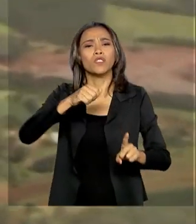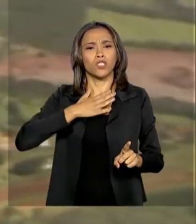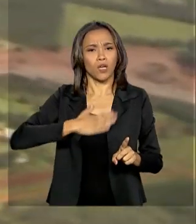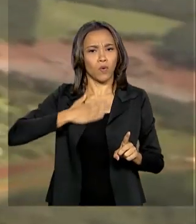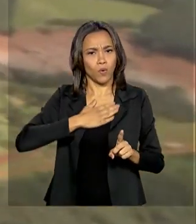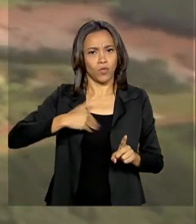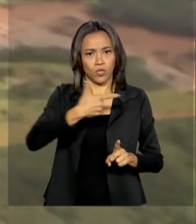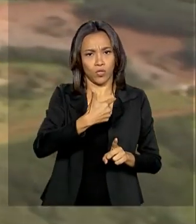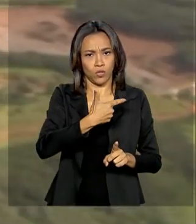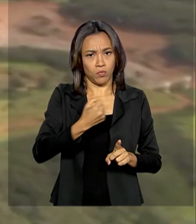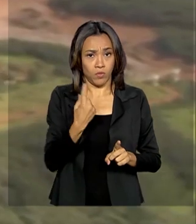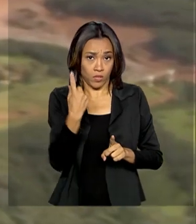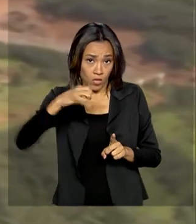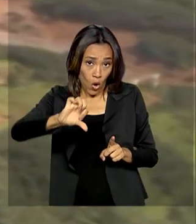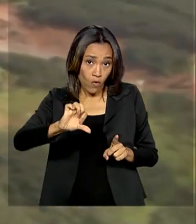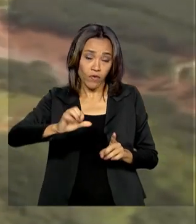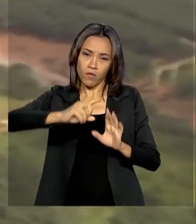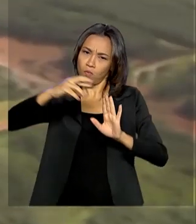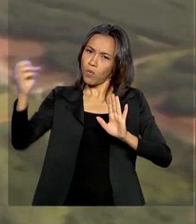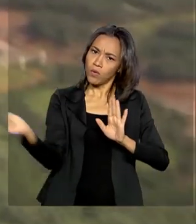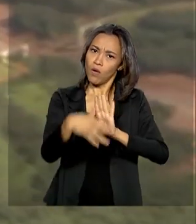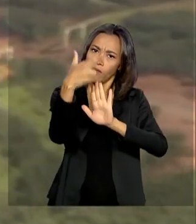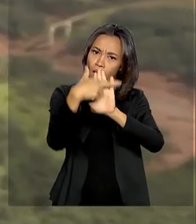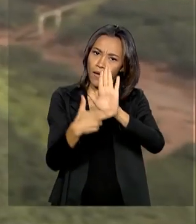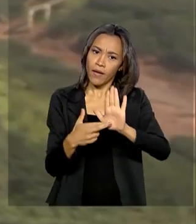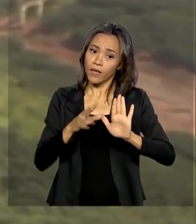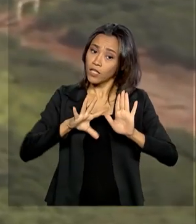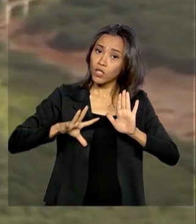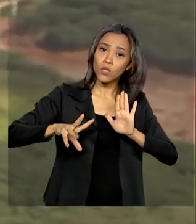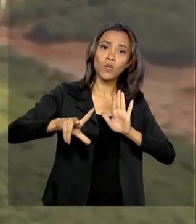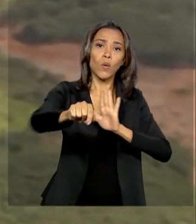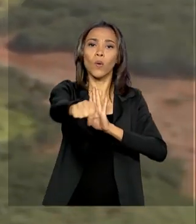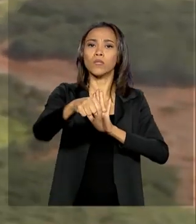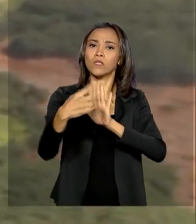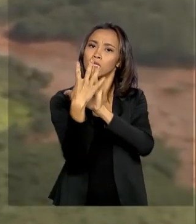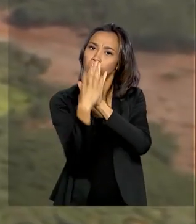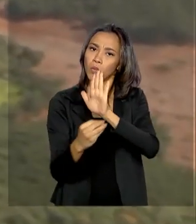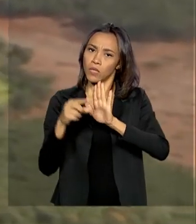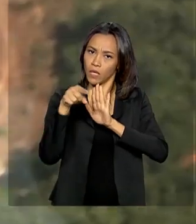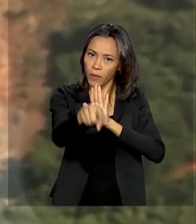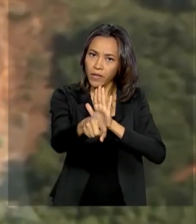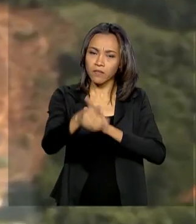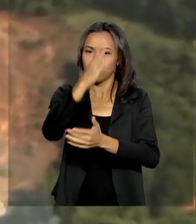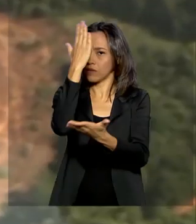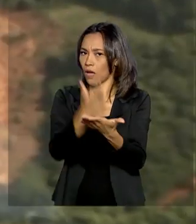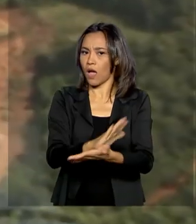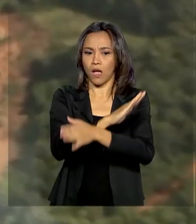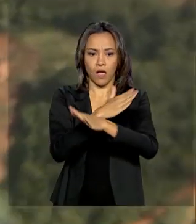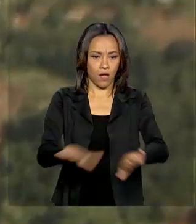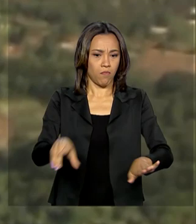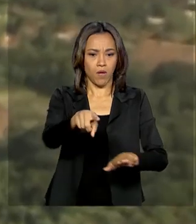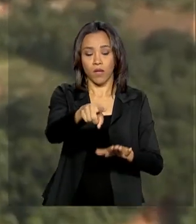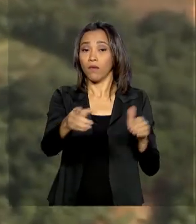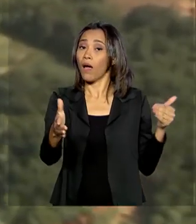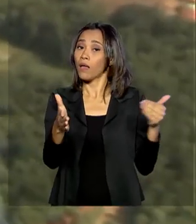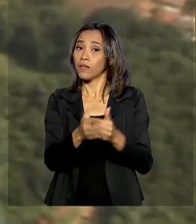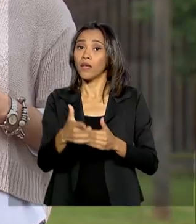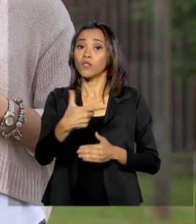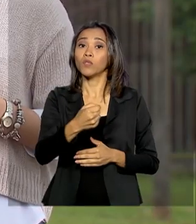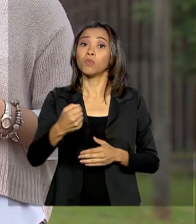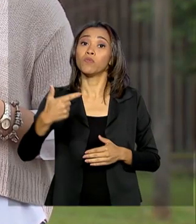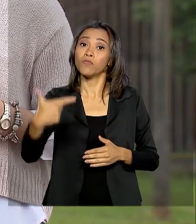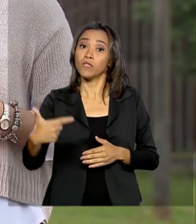determinou que todas as barragens amontante existentes no país fossem eliminadas até 2027.